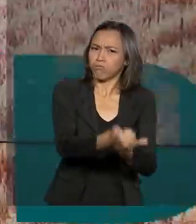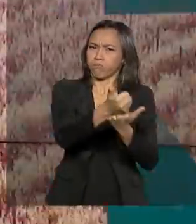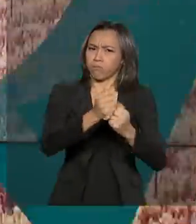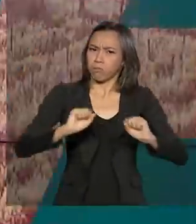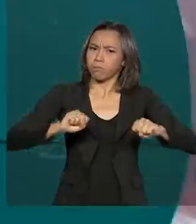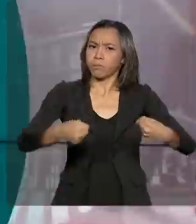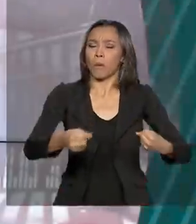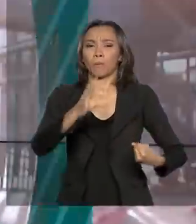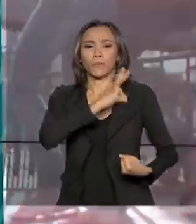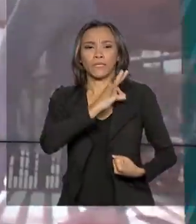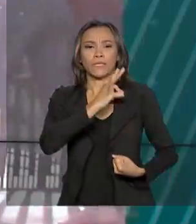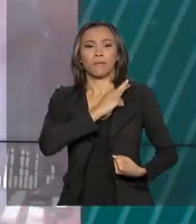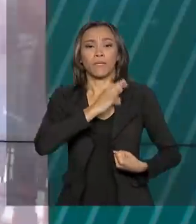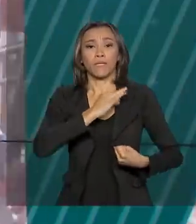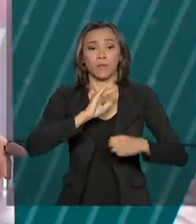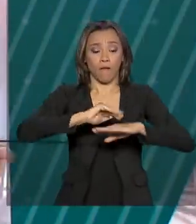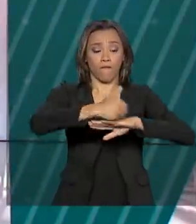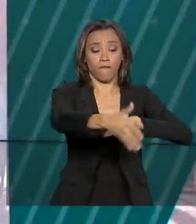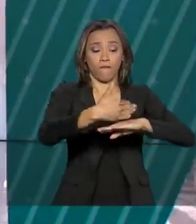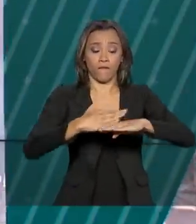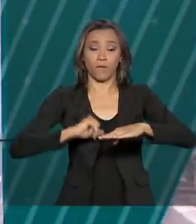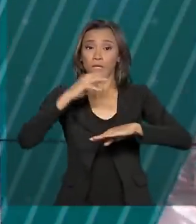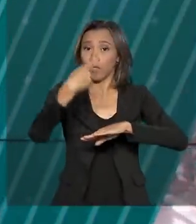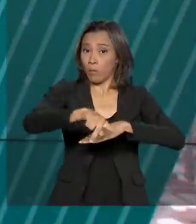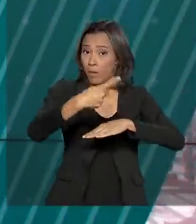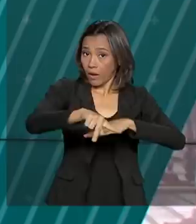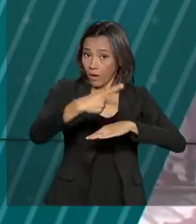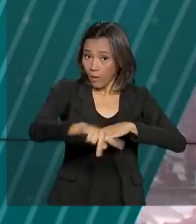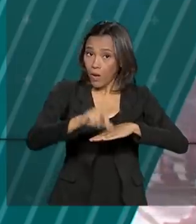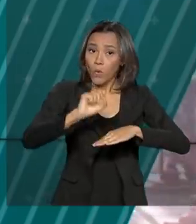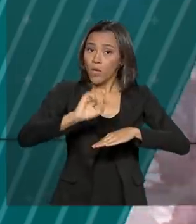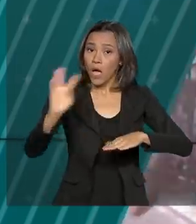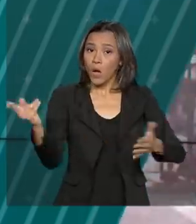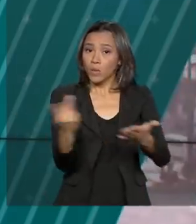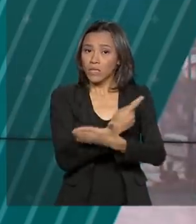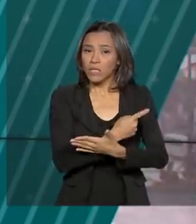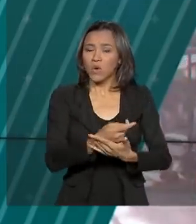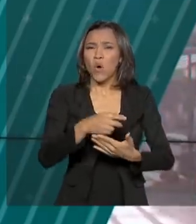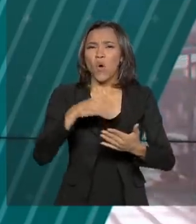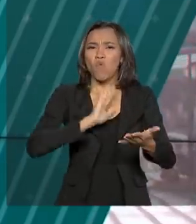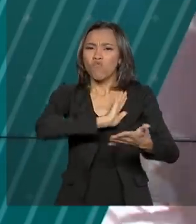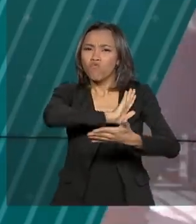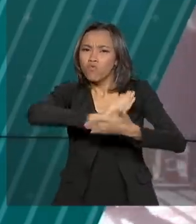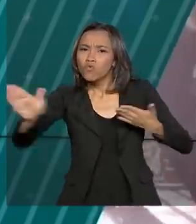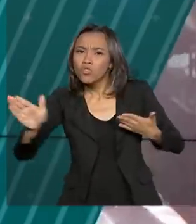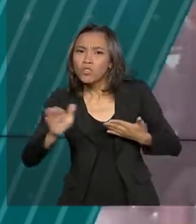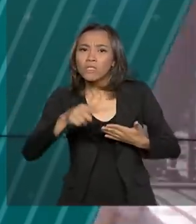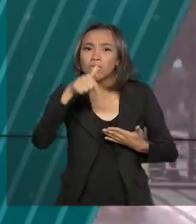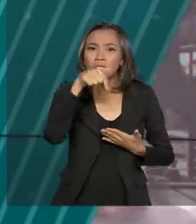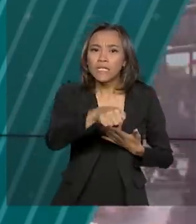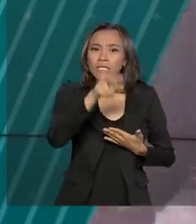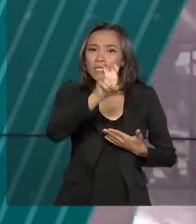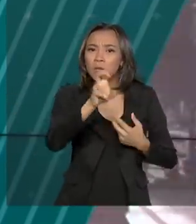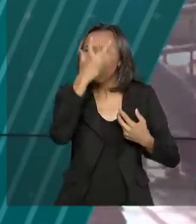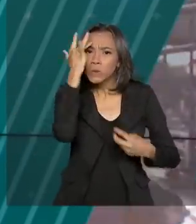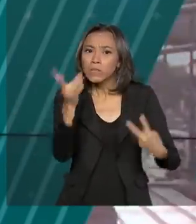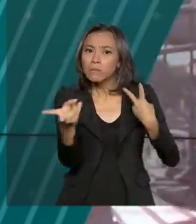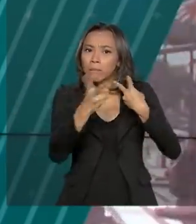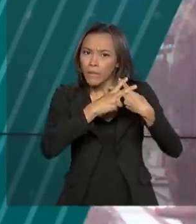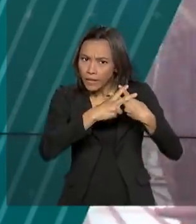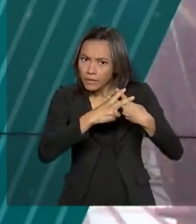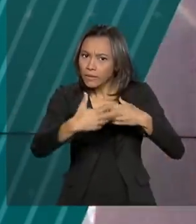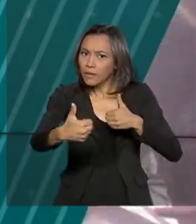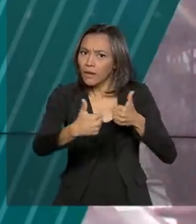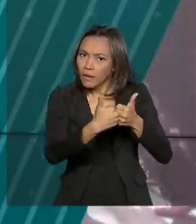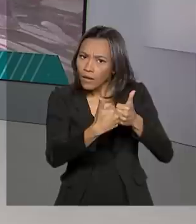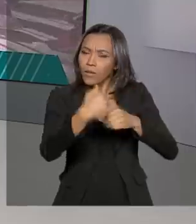fronteira com o Paraguai. A medida foi tomada após a fuga de 75 presos de uma penitenciária que fica na fronteira